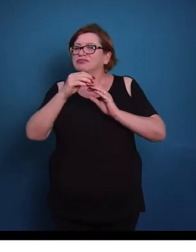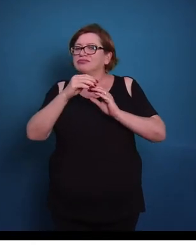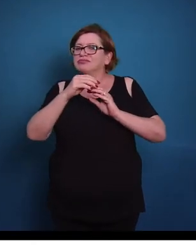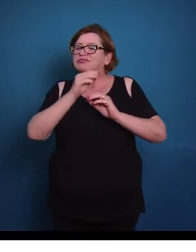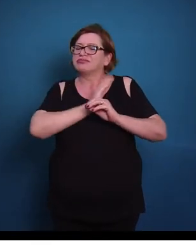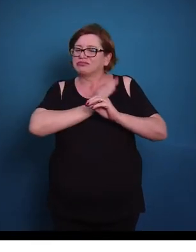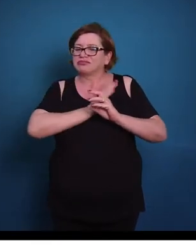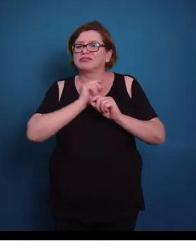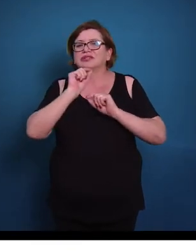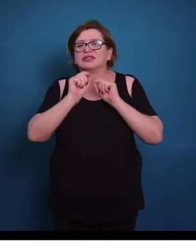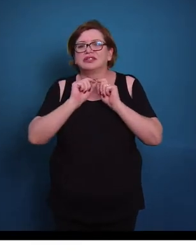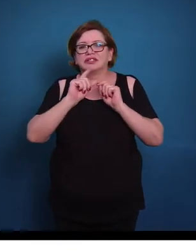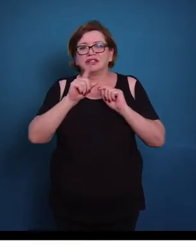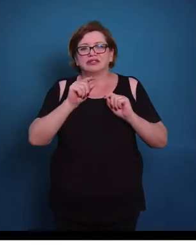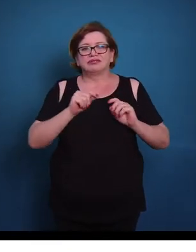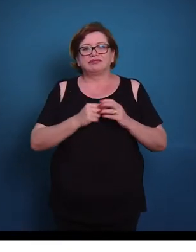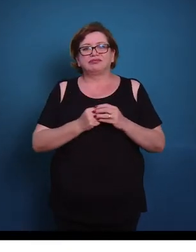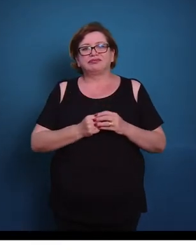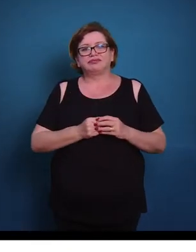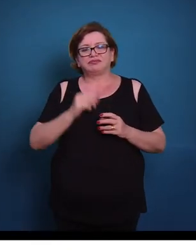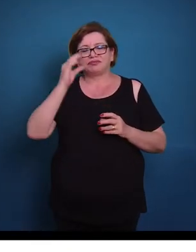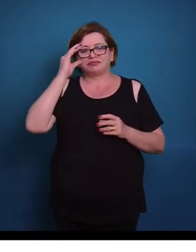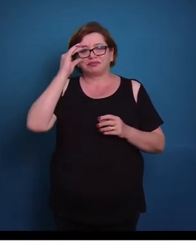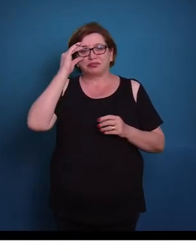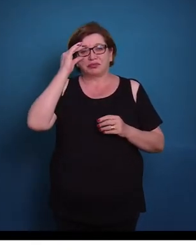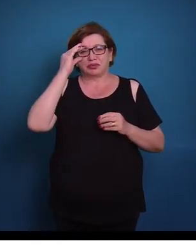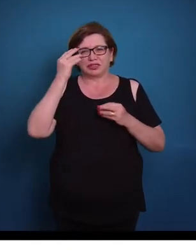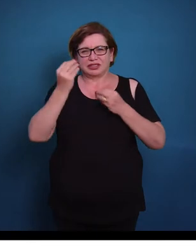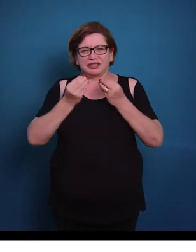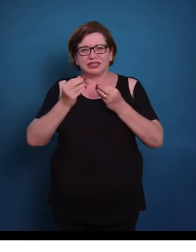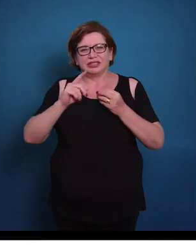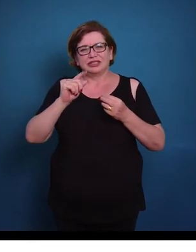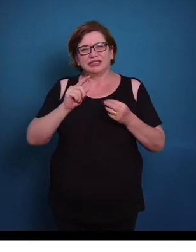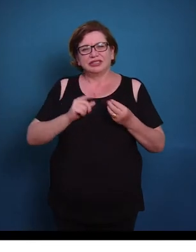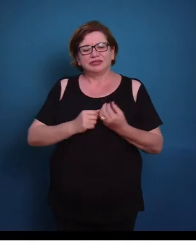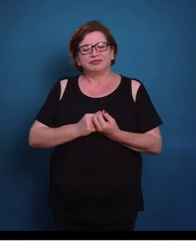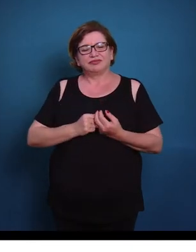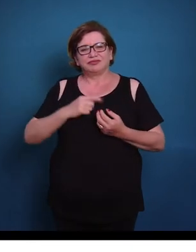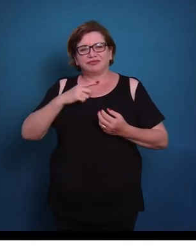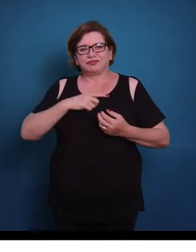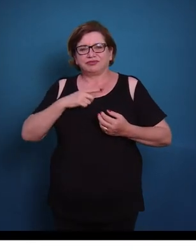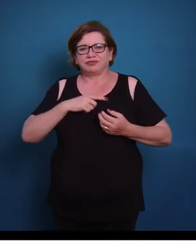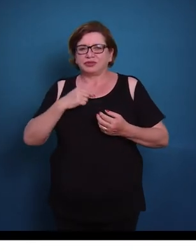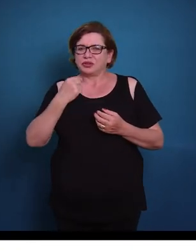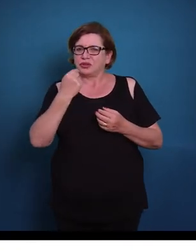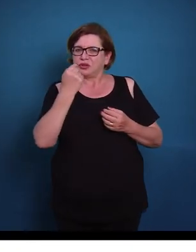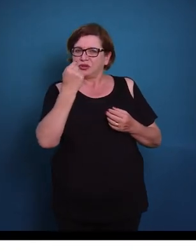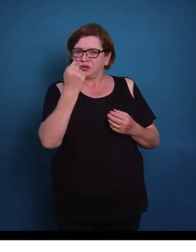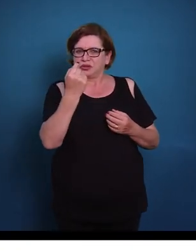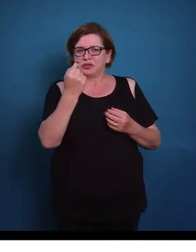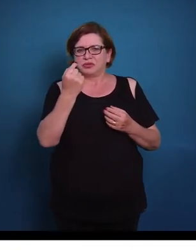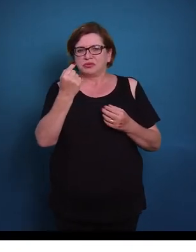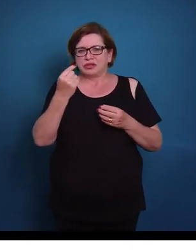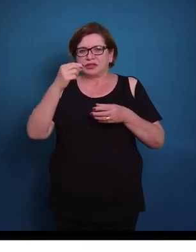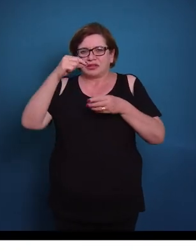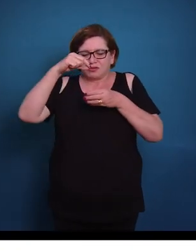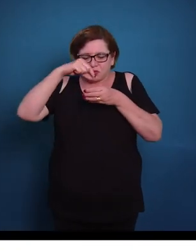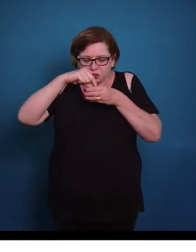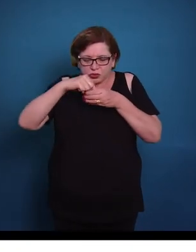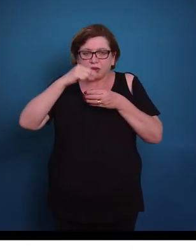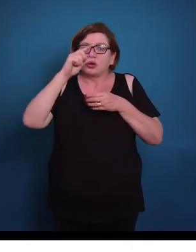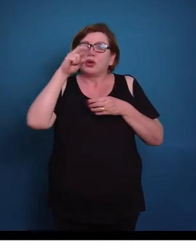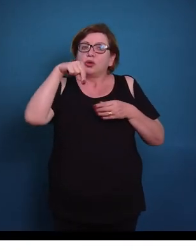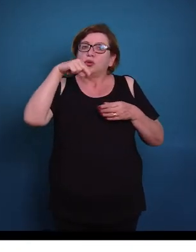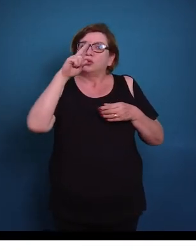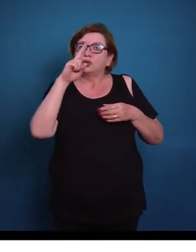esquelético, é que no caso do músculo estriado cardíaco, nós temos um único núcleo em cada